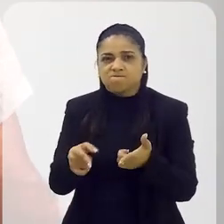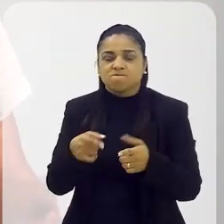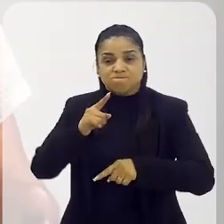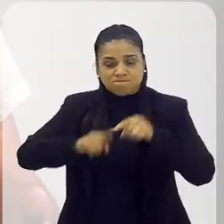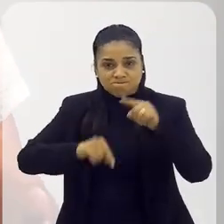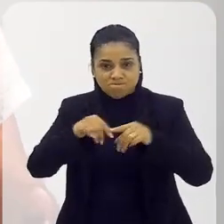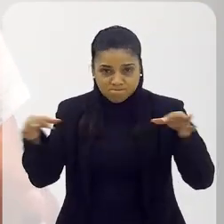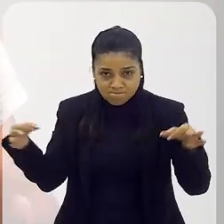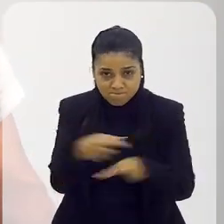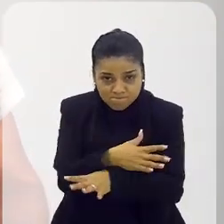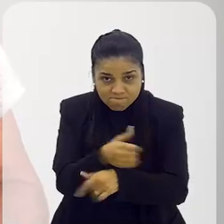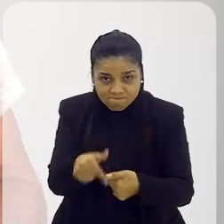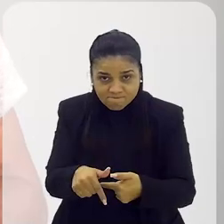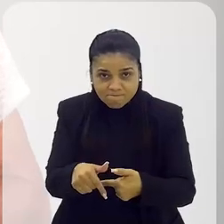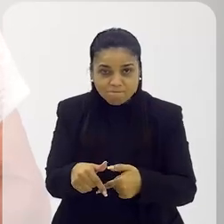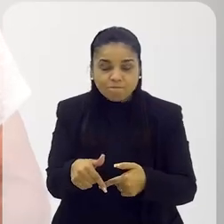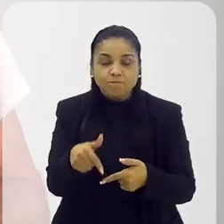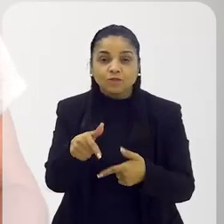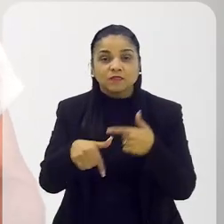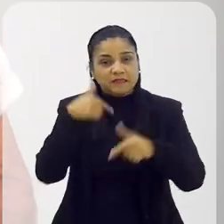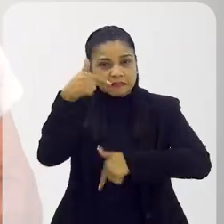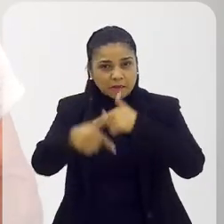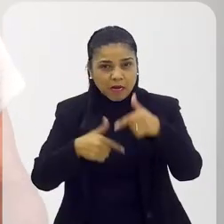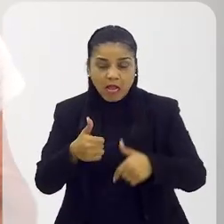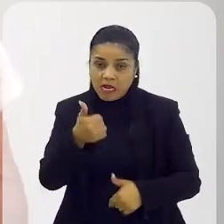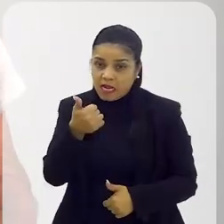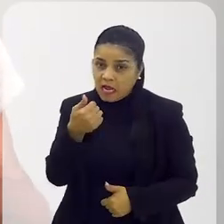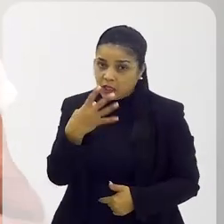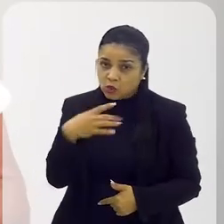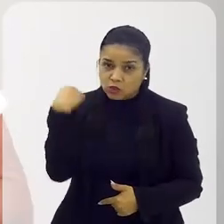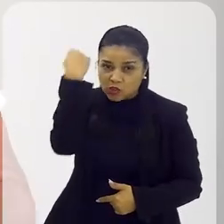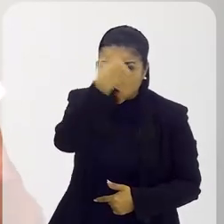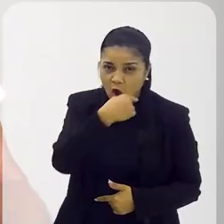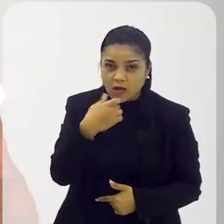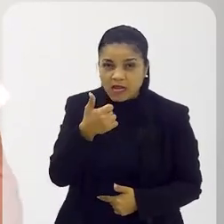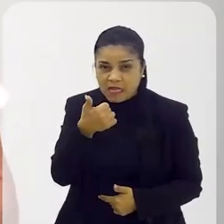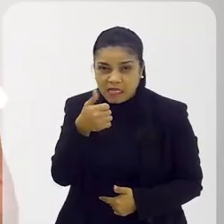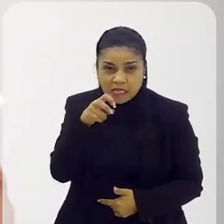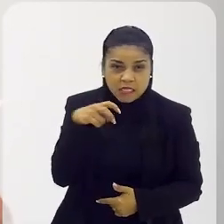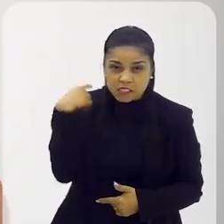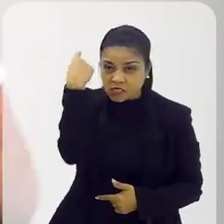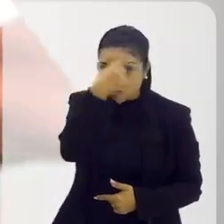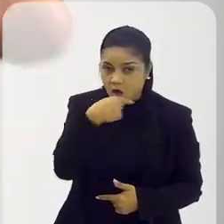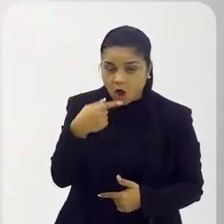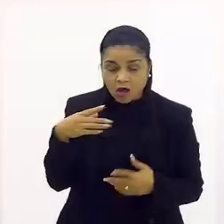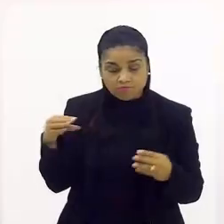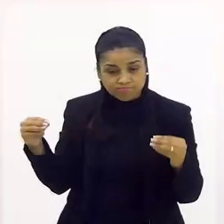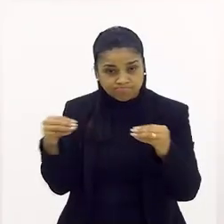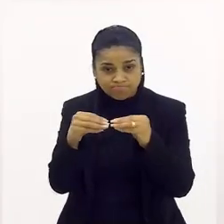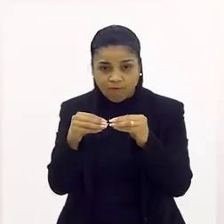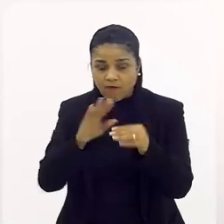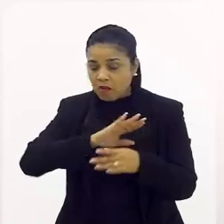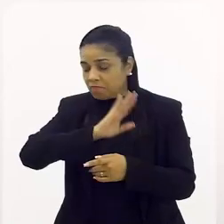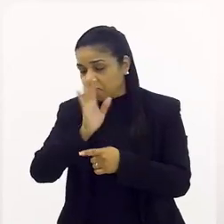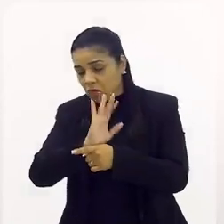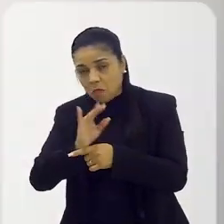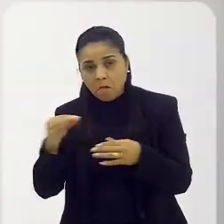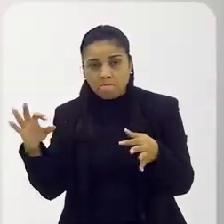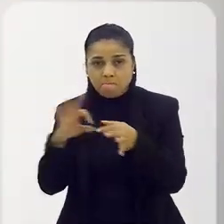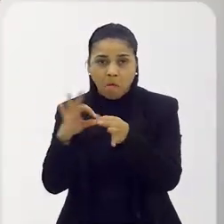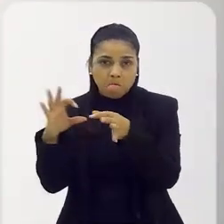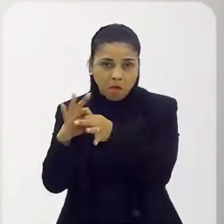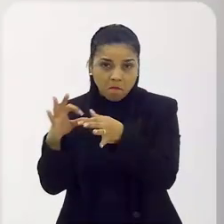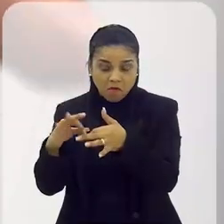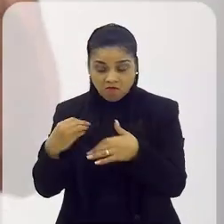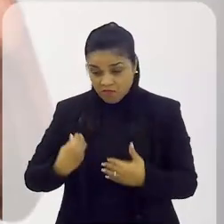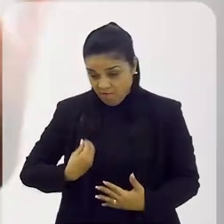melhor para ele. Porque se ele puder fazer você trabalhar 14 horas, 15 horas, depois emendar uma novela na outra, um filme no outro,